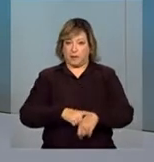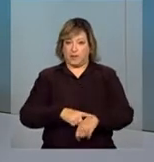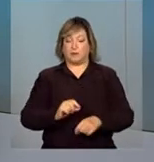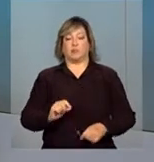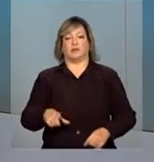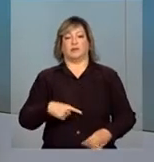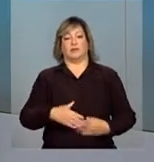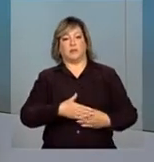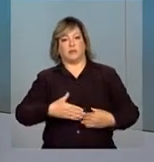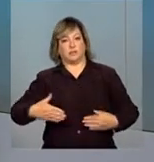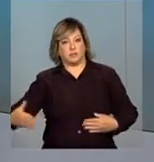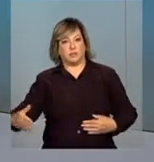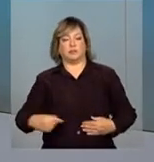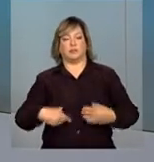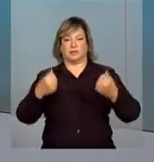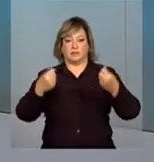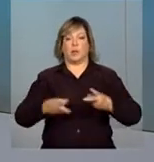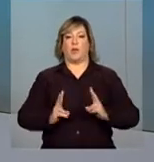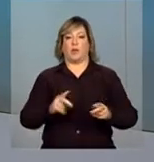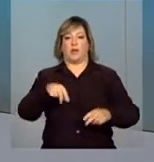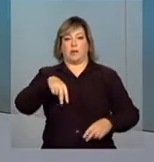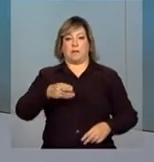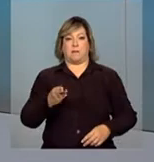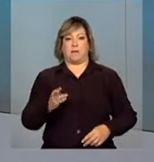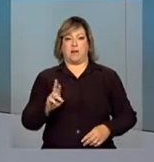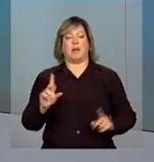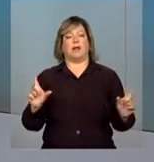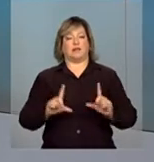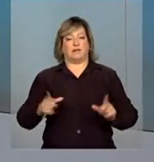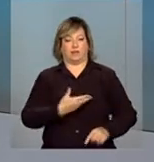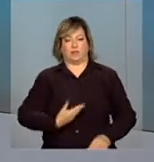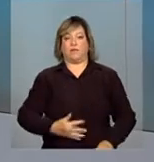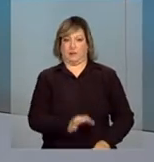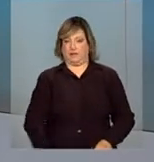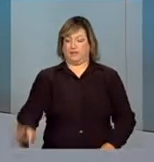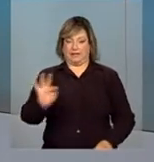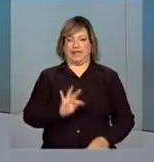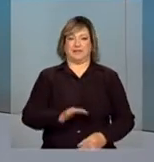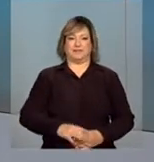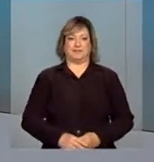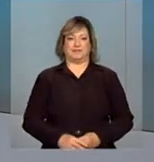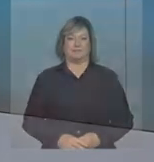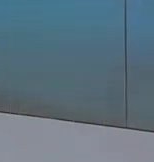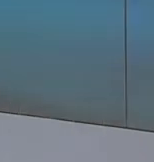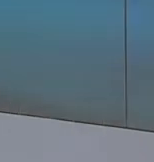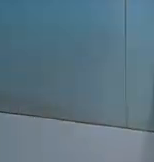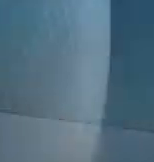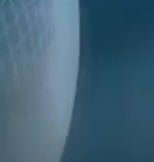ao longo da nossa programação. Continue com a gente na NBR, a TV do Governo Federal.